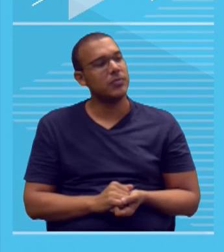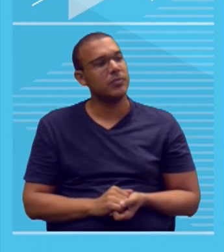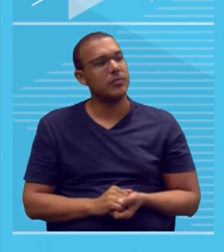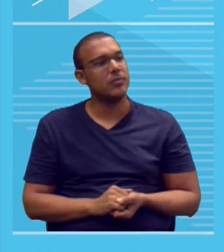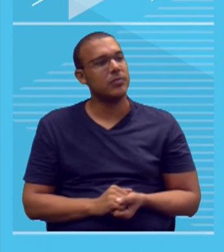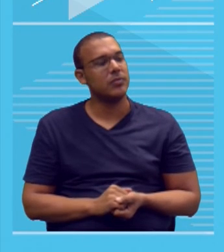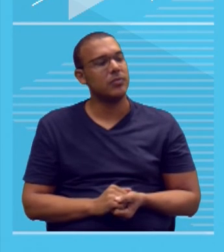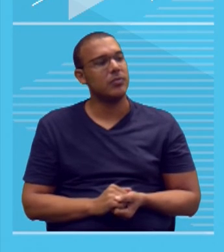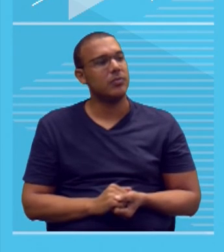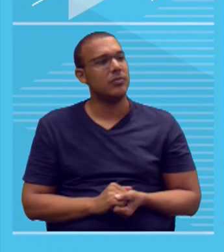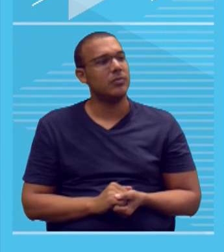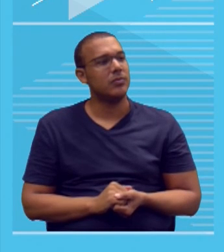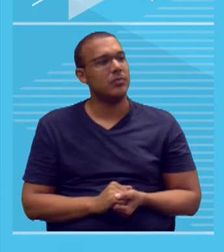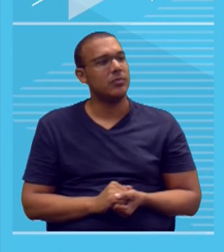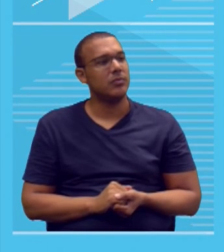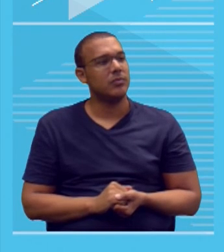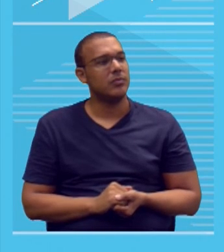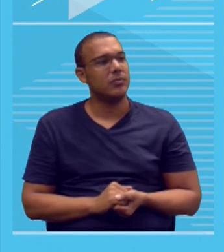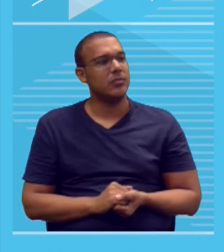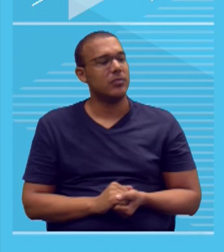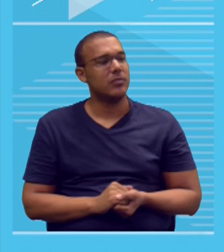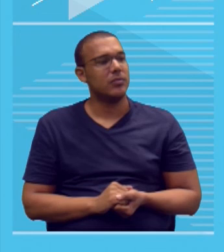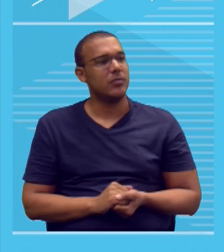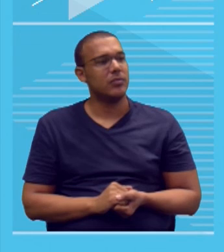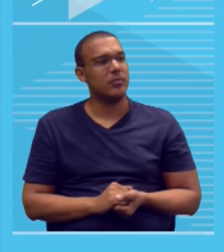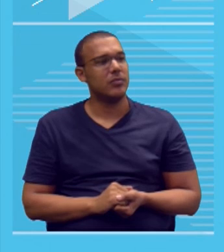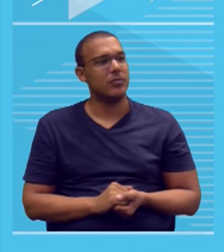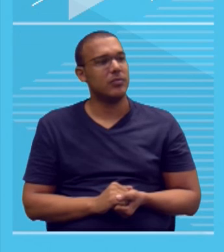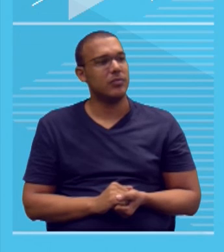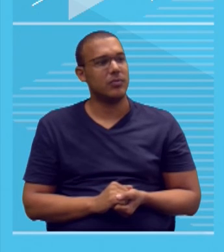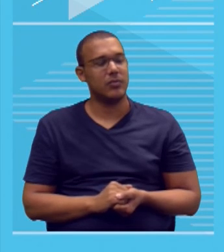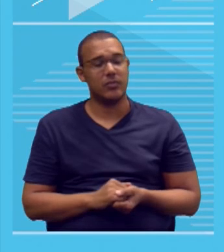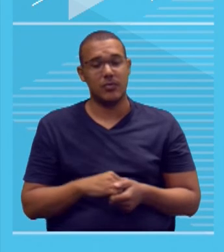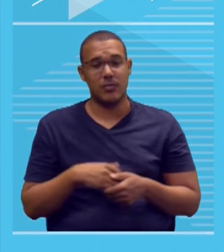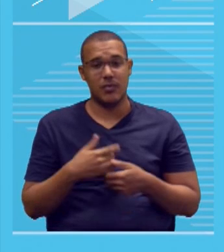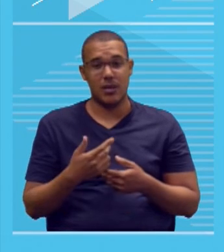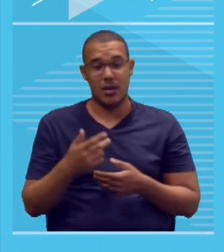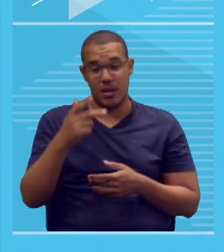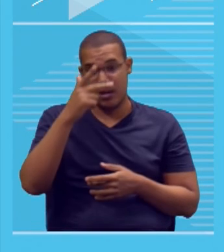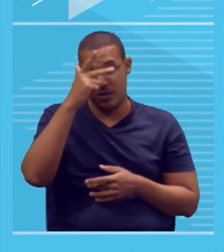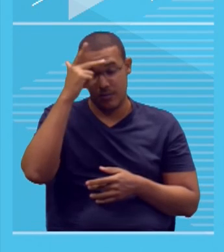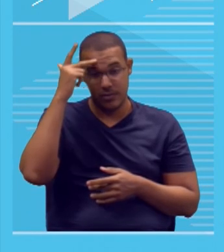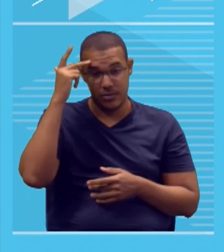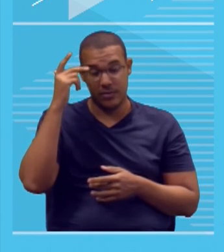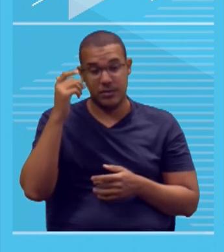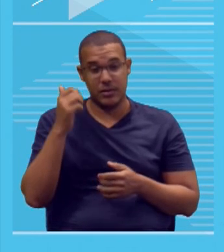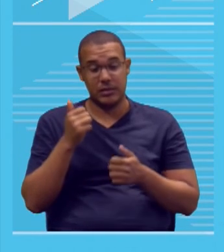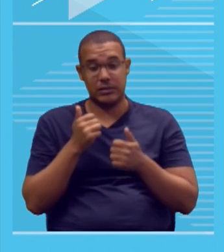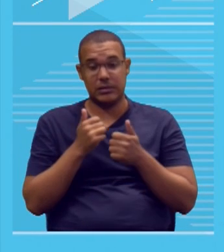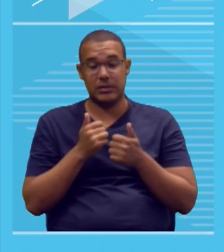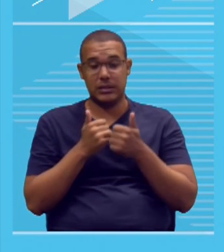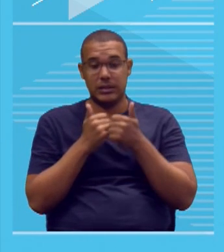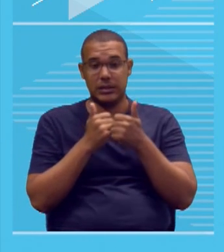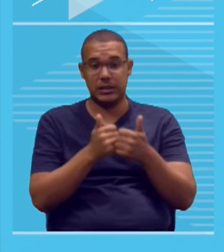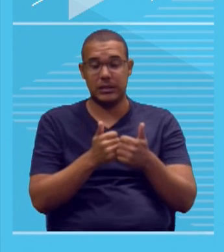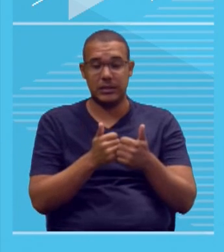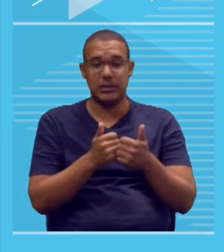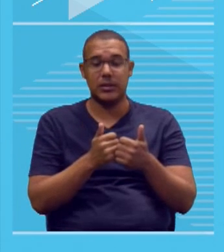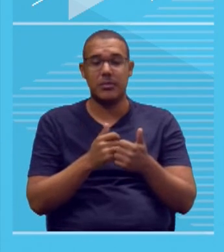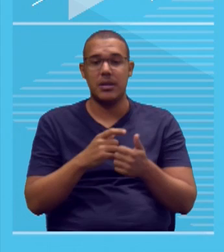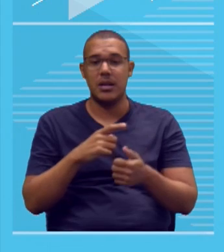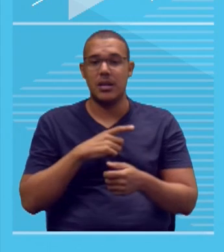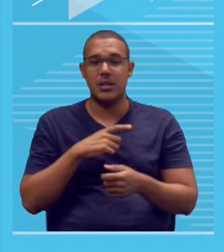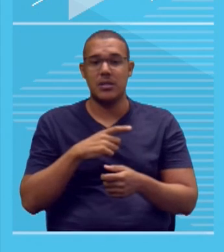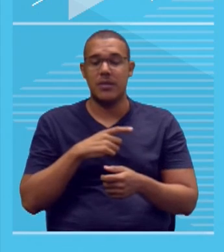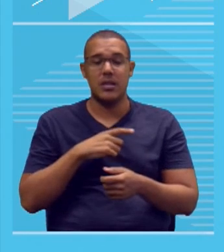internet que induz o indivíduo a ter um comportamento alienado, ou seja, o indivíduo fica lá, bestalhado, sem opção, vamos dizer assim, de